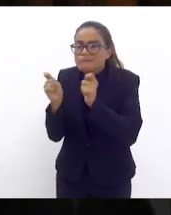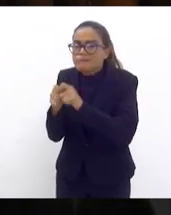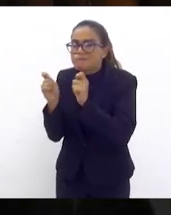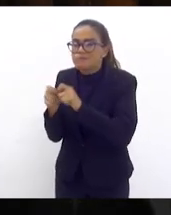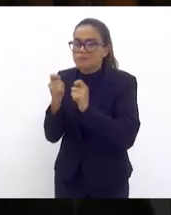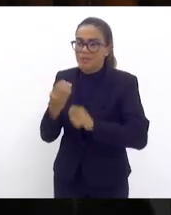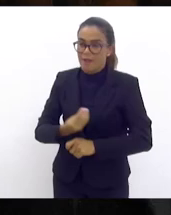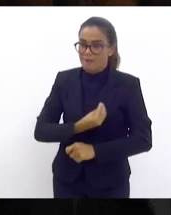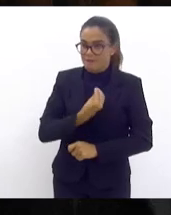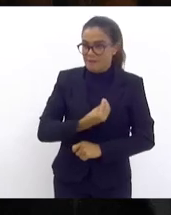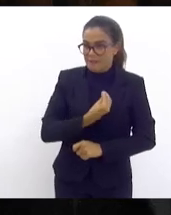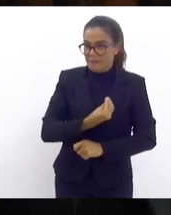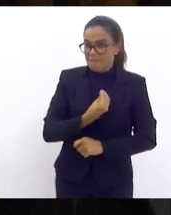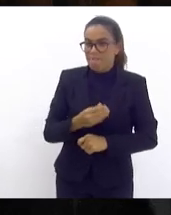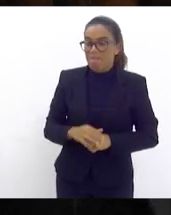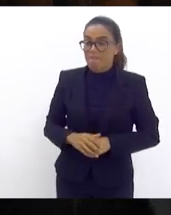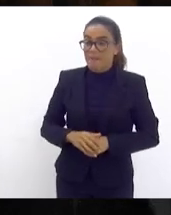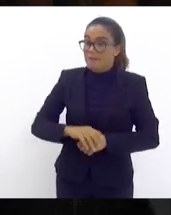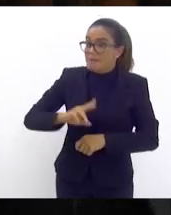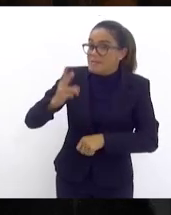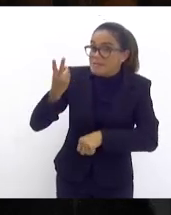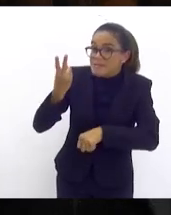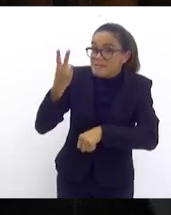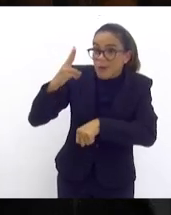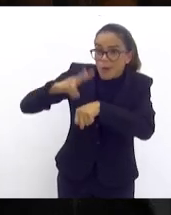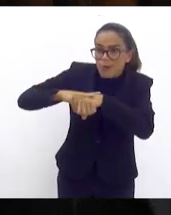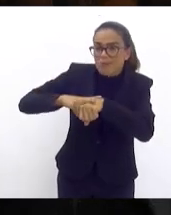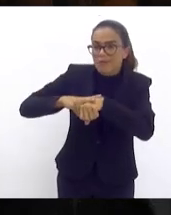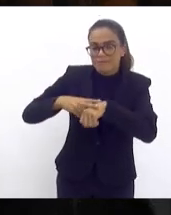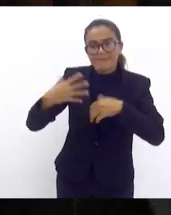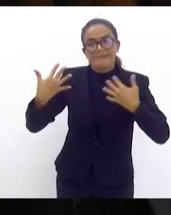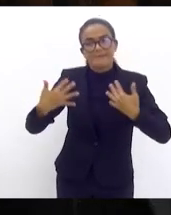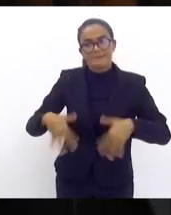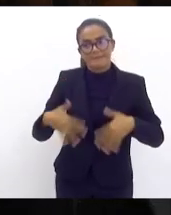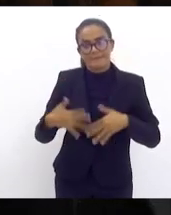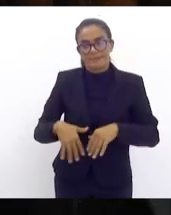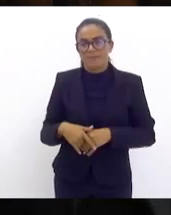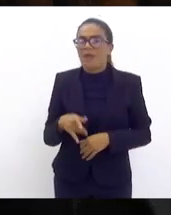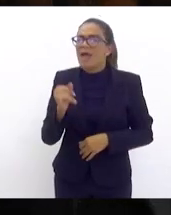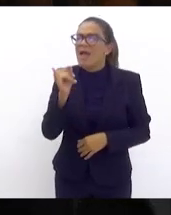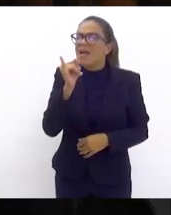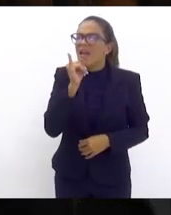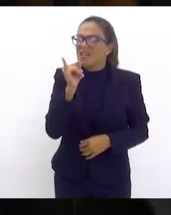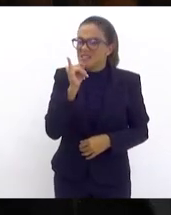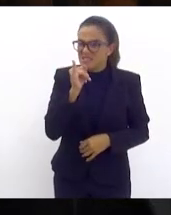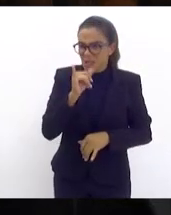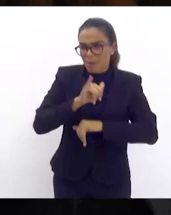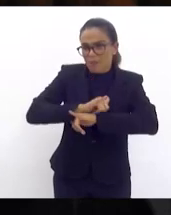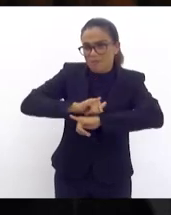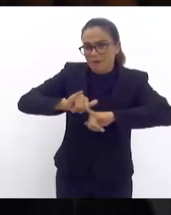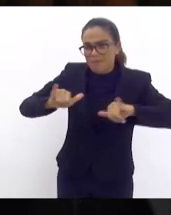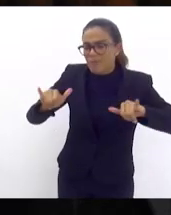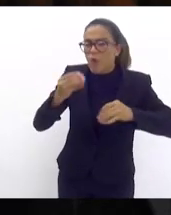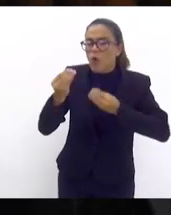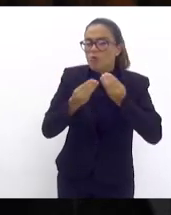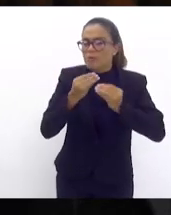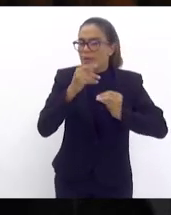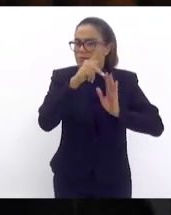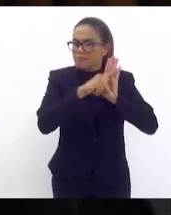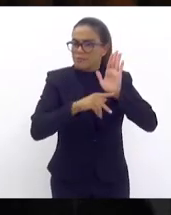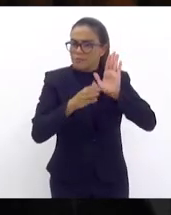pela segunda vez muitas das vezes vou aqui dar o exemplo do que trata esse projeto